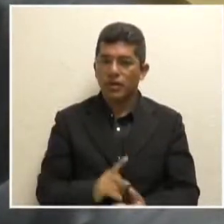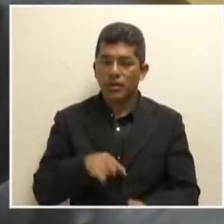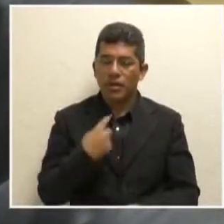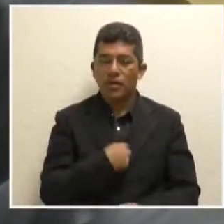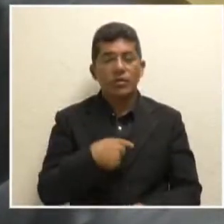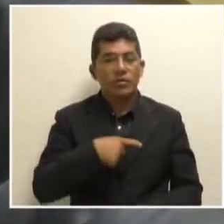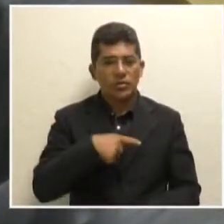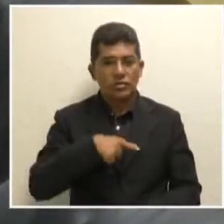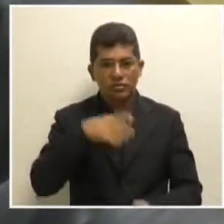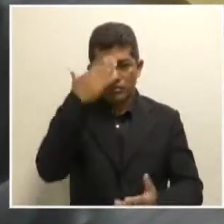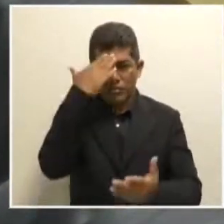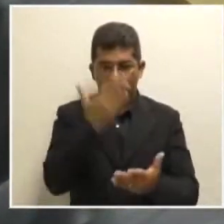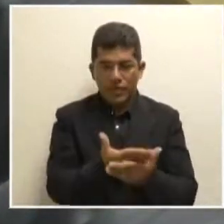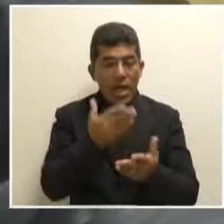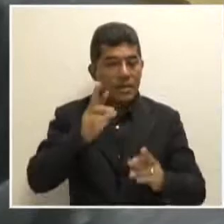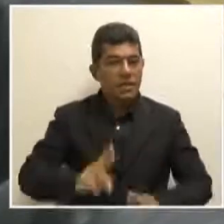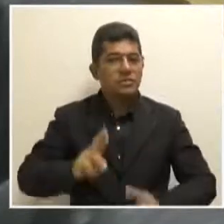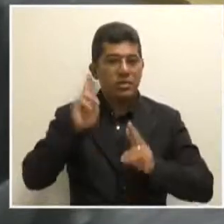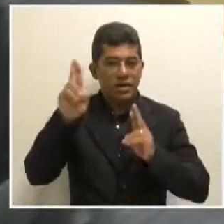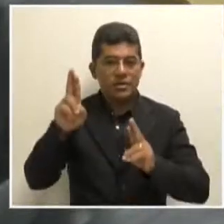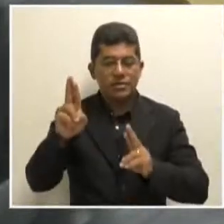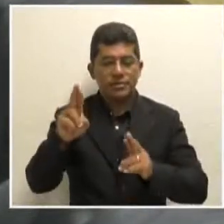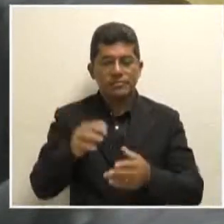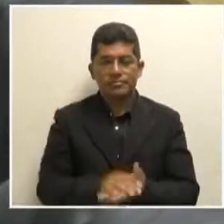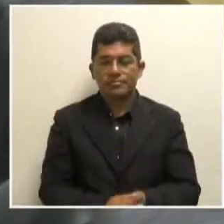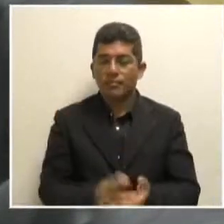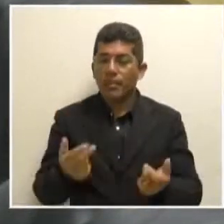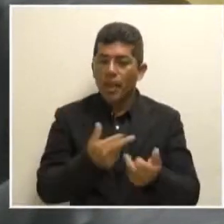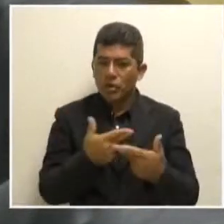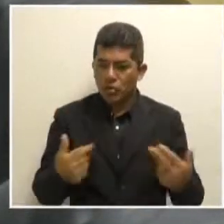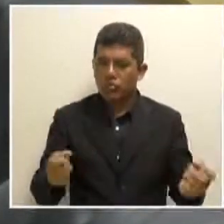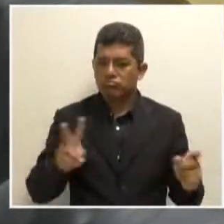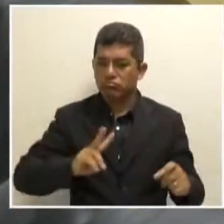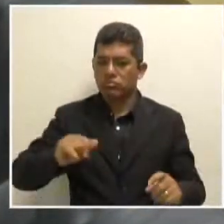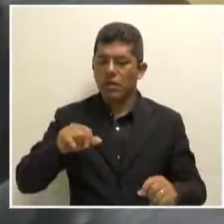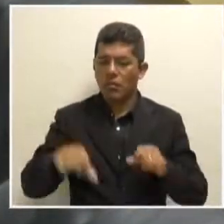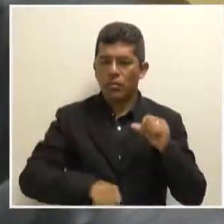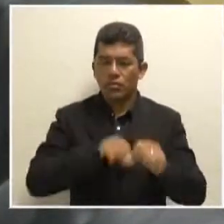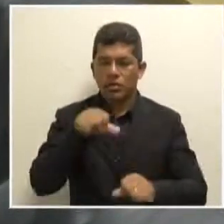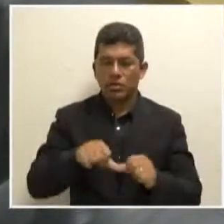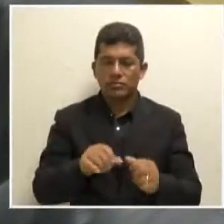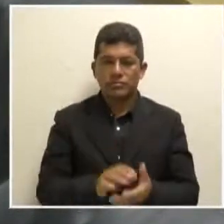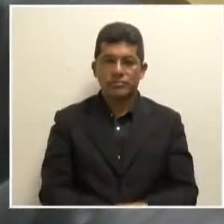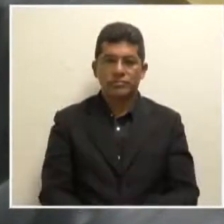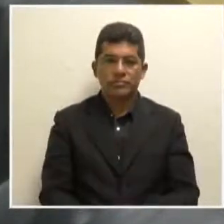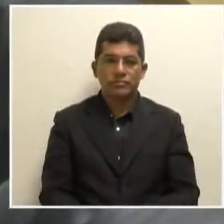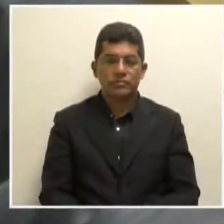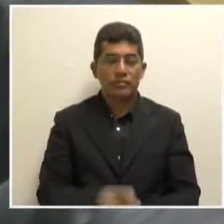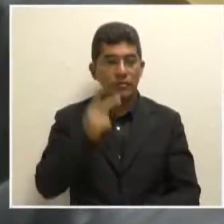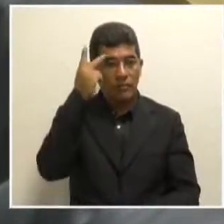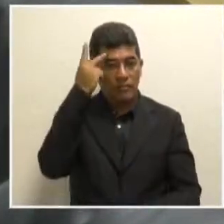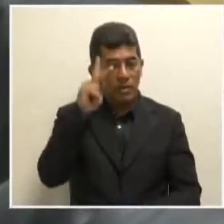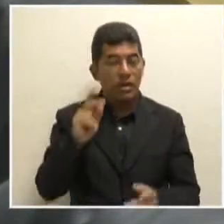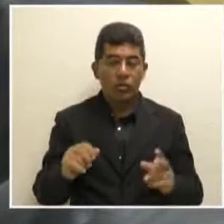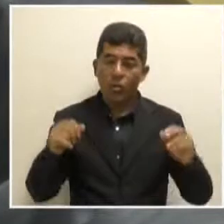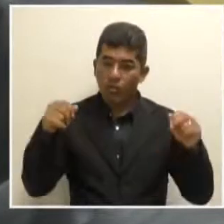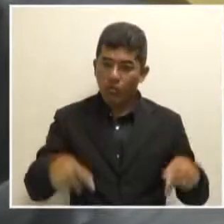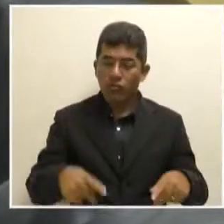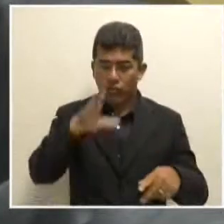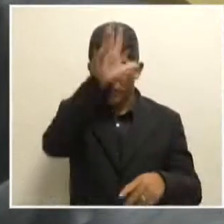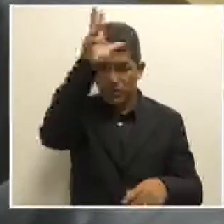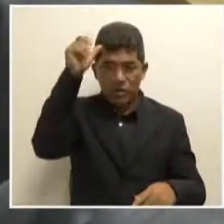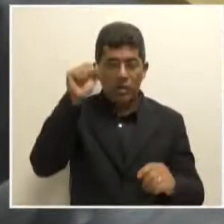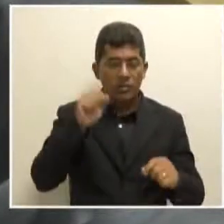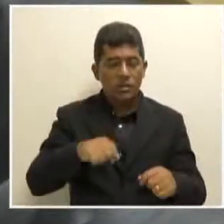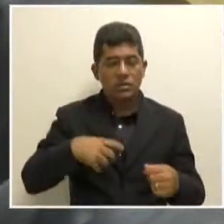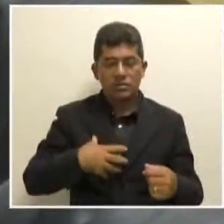a confiança e a esperança de que as coisas deverão se organizar se arrumar para que o povo do Amazonas